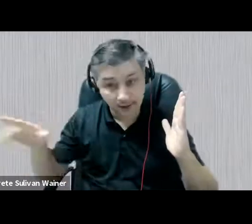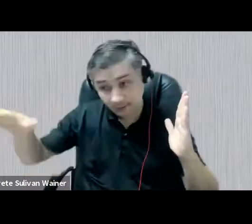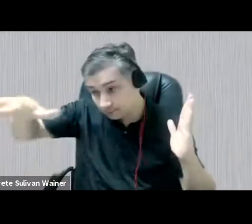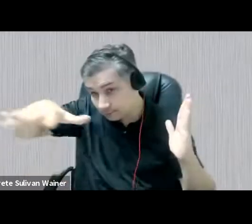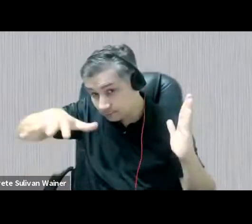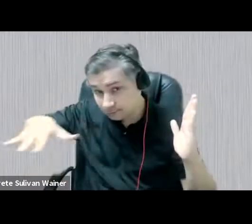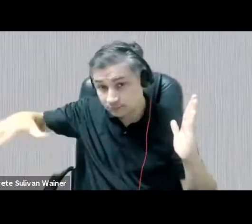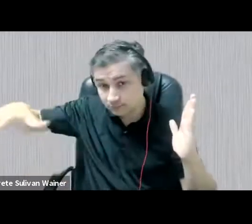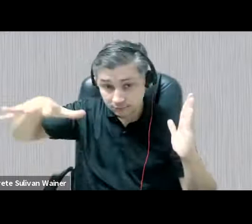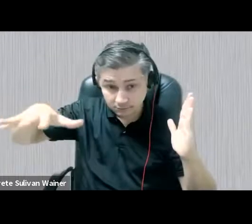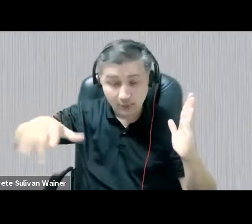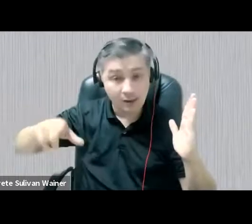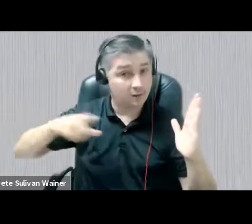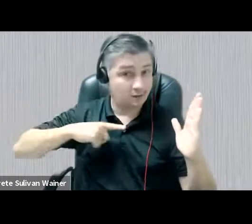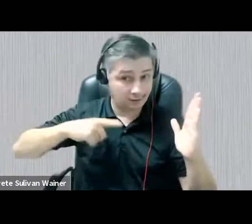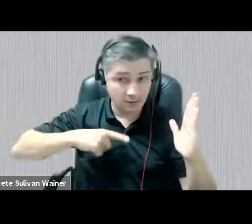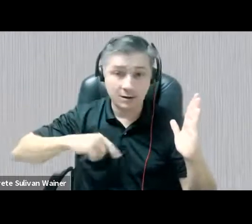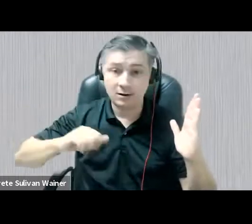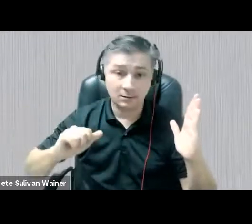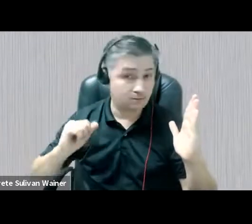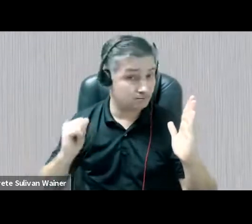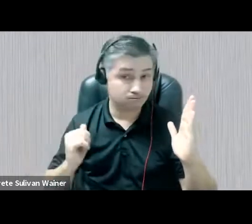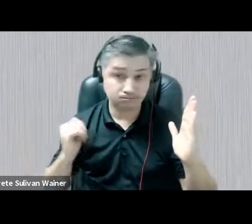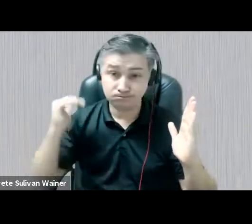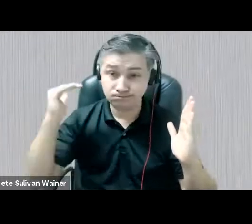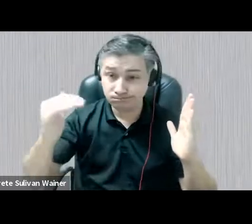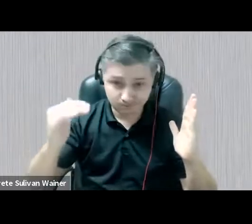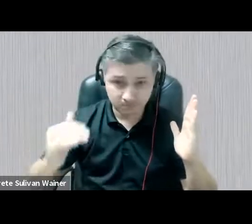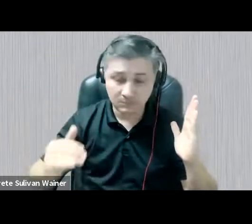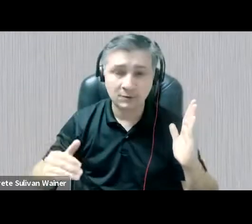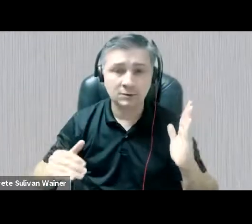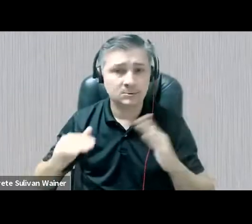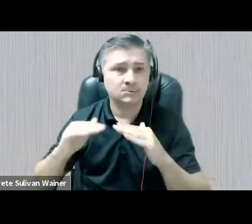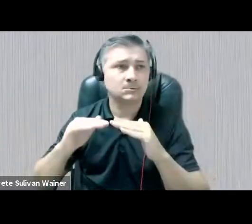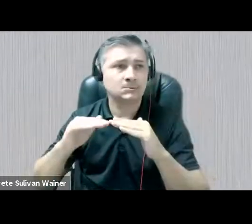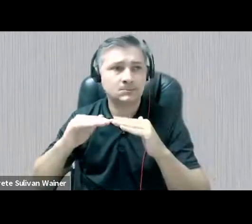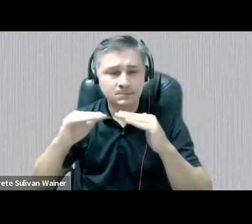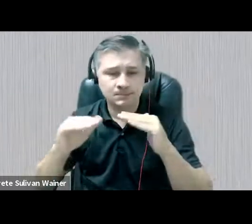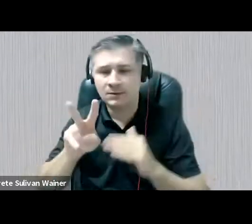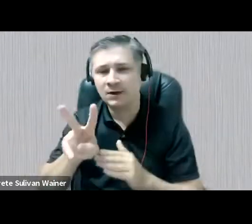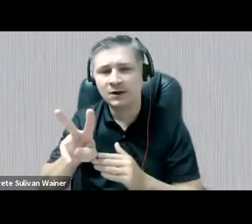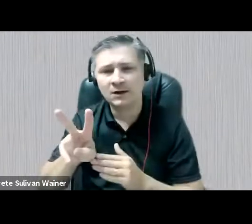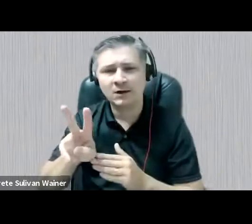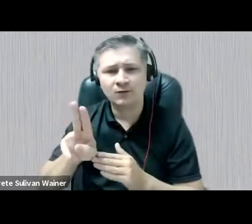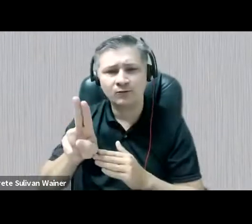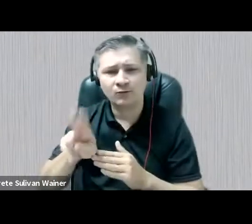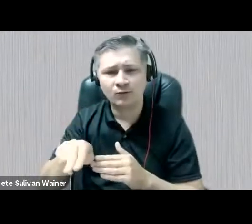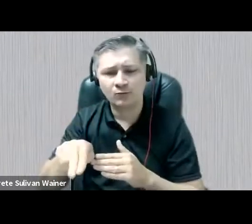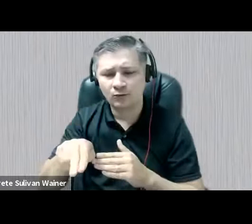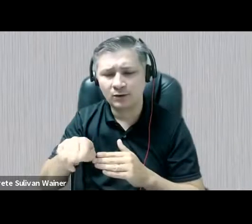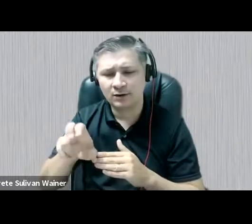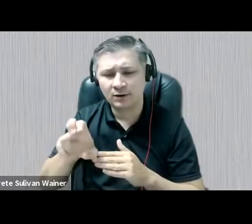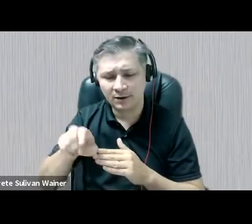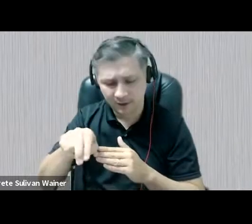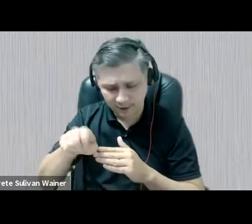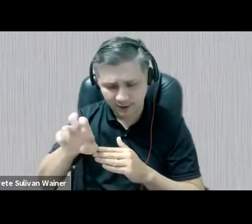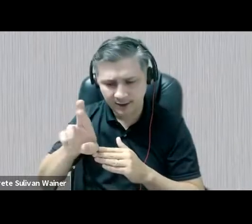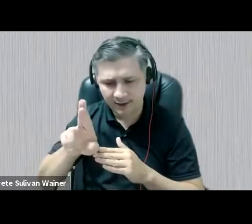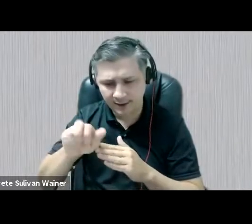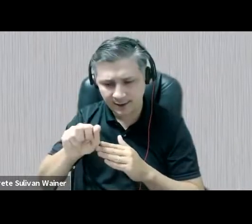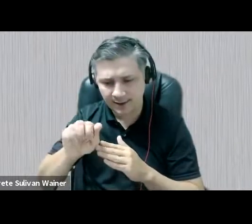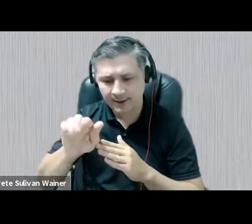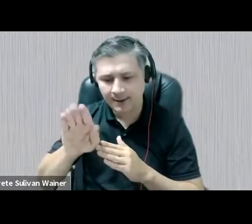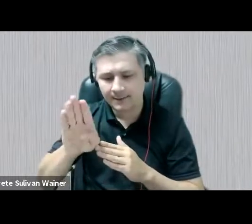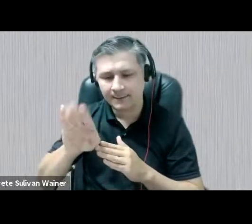como de alta vulnerabilidade em relação ao COVID-19, né, então, situando um pouco